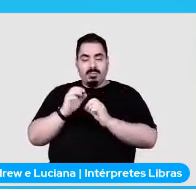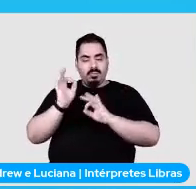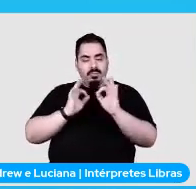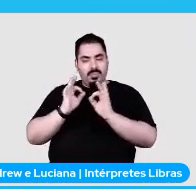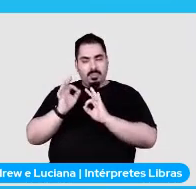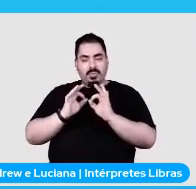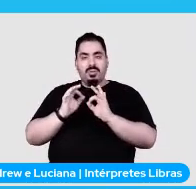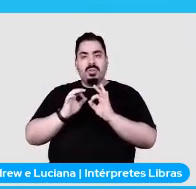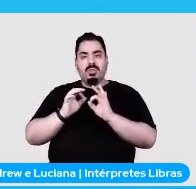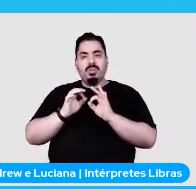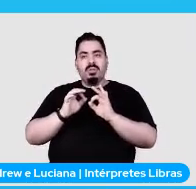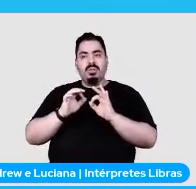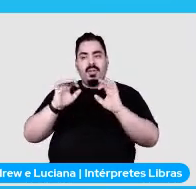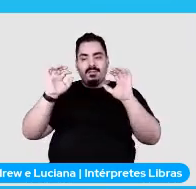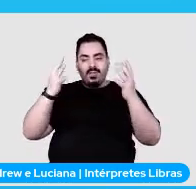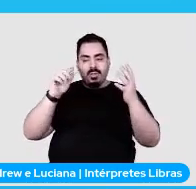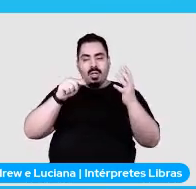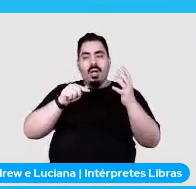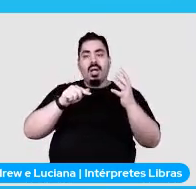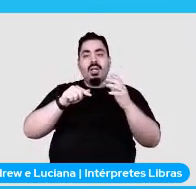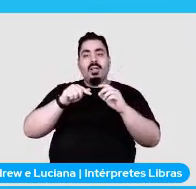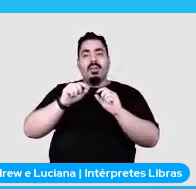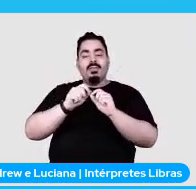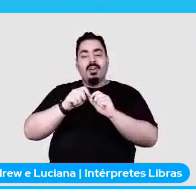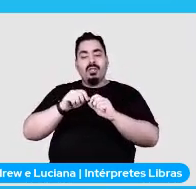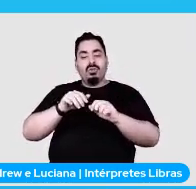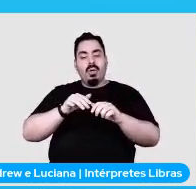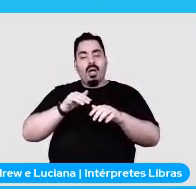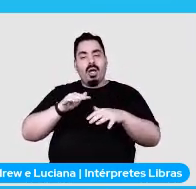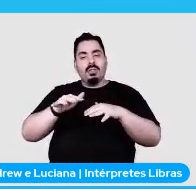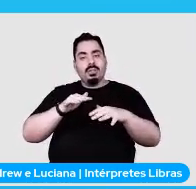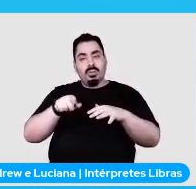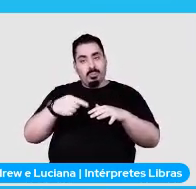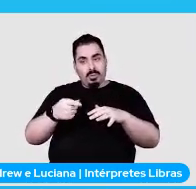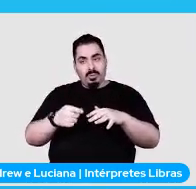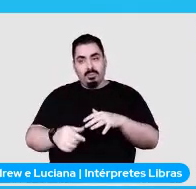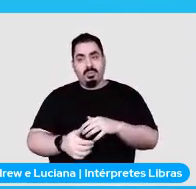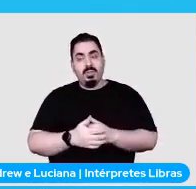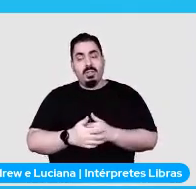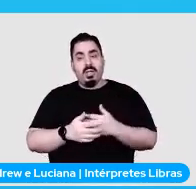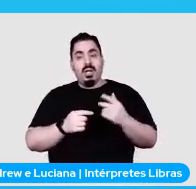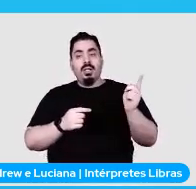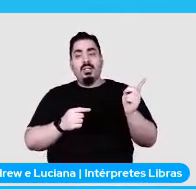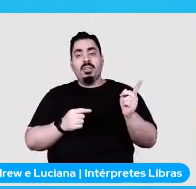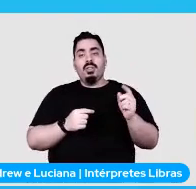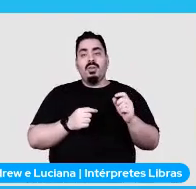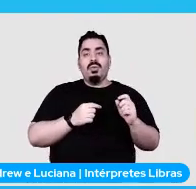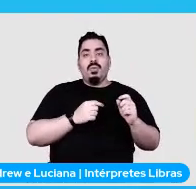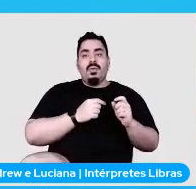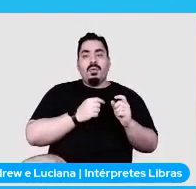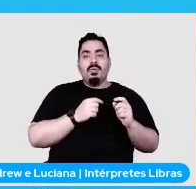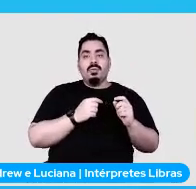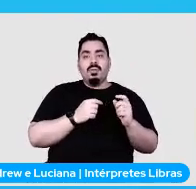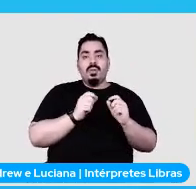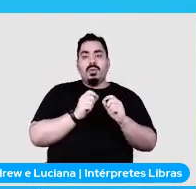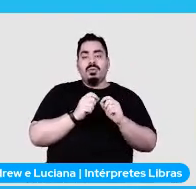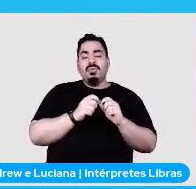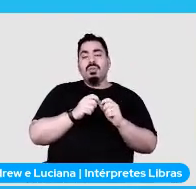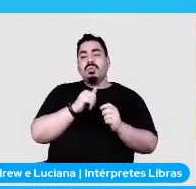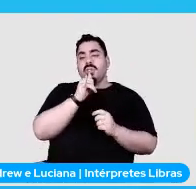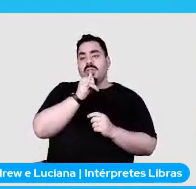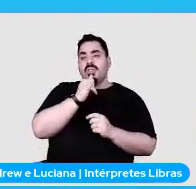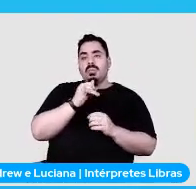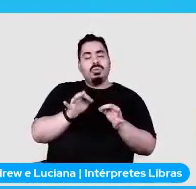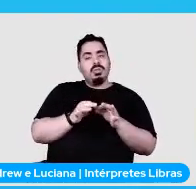e fazer uma ação. Aqui, eu fiz um exemplo simplão mesmo, sem muita coisa, onde eu